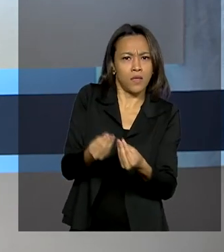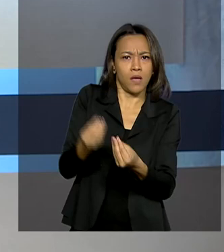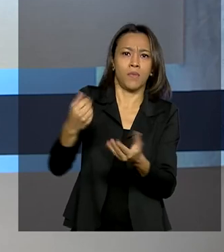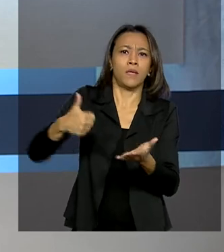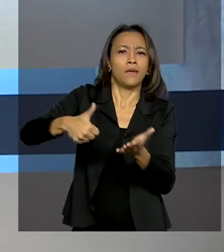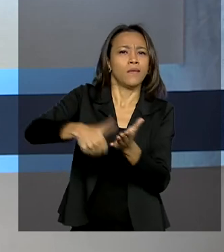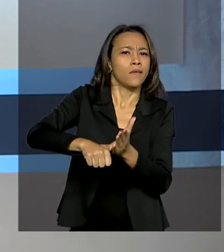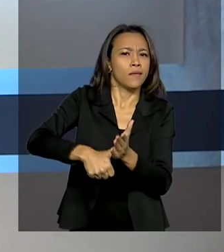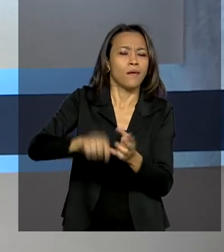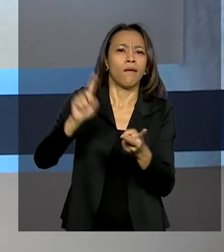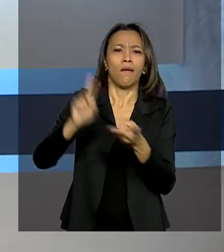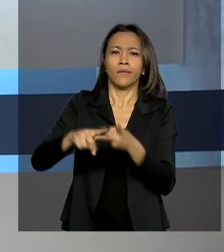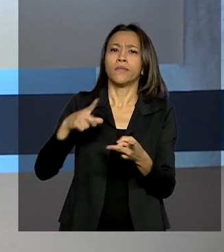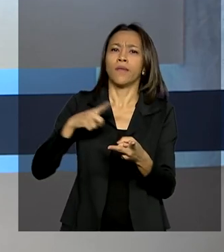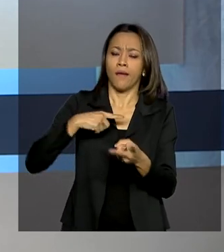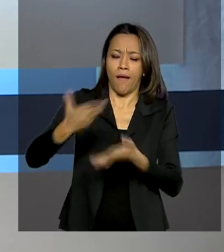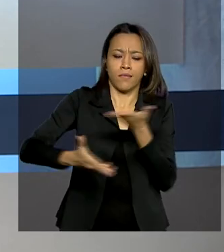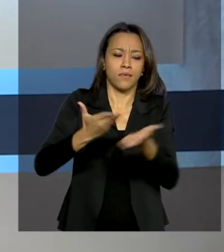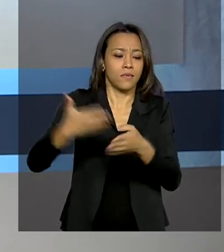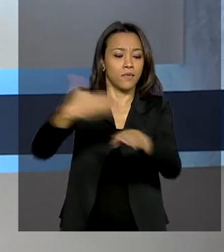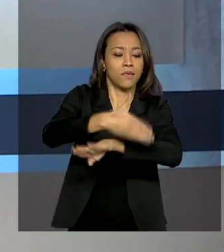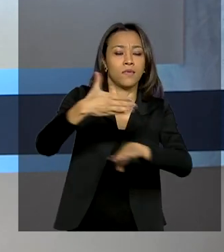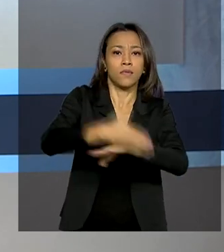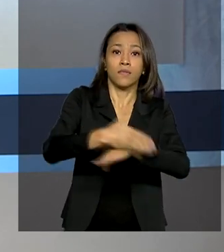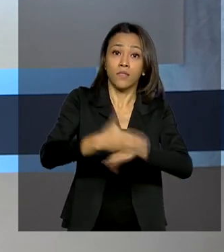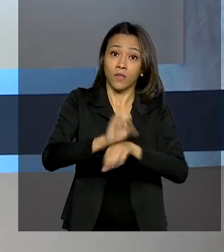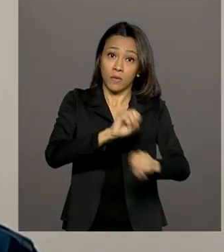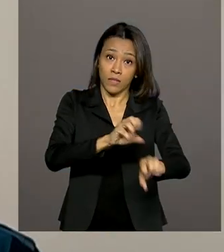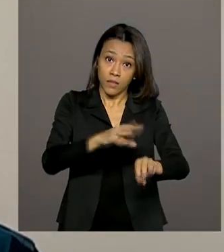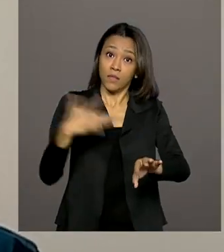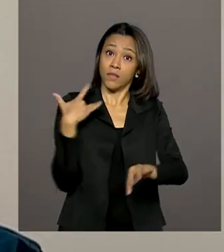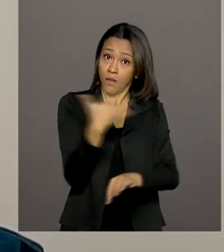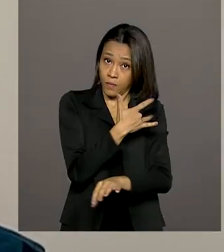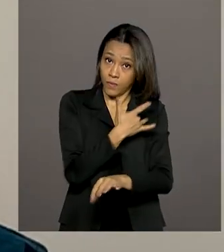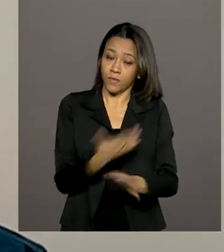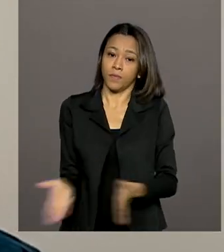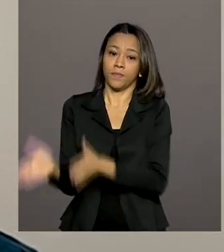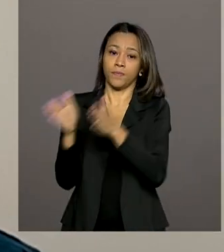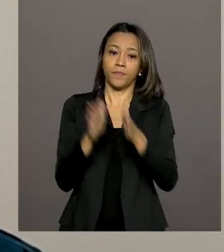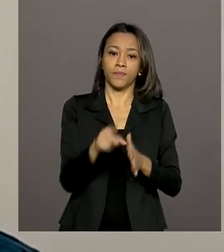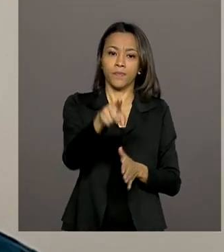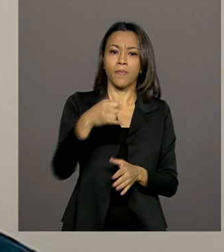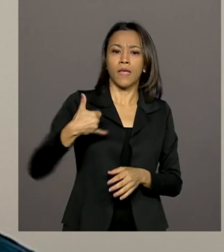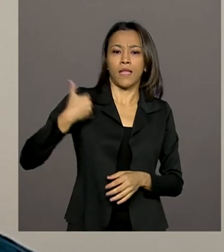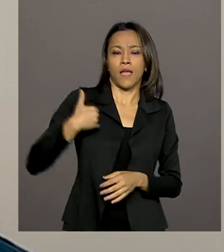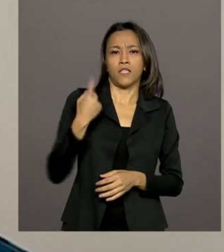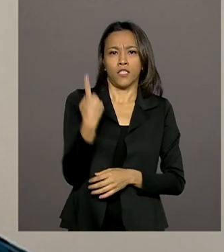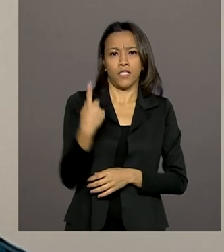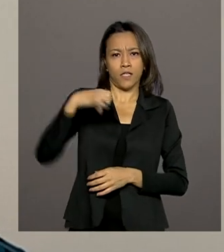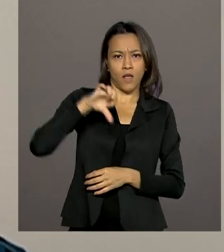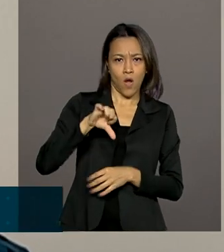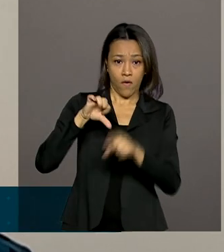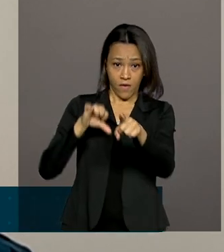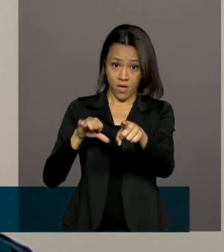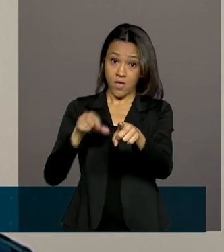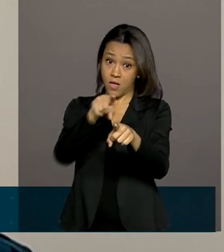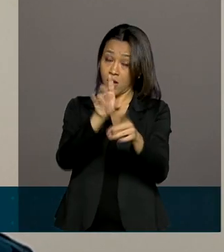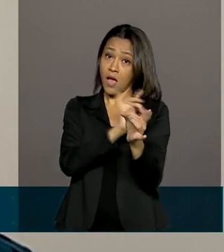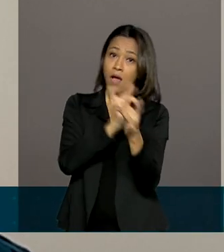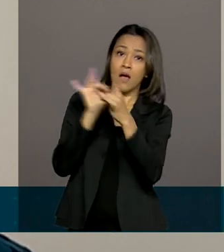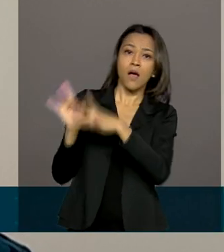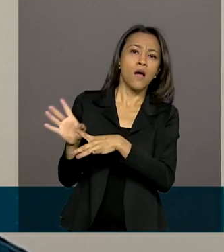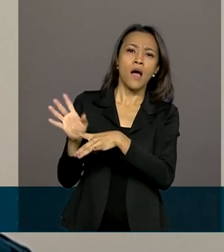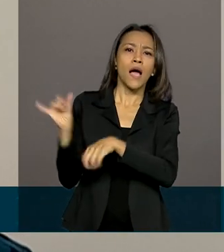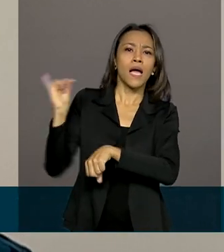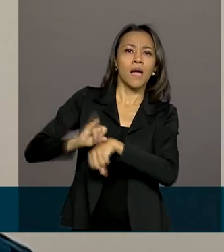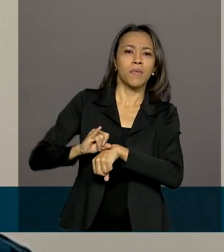e têm acesso aos serviços de educação e saúde. Com 19 anos, Gleiker deixou a capital da